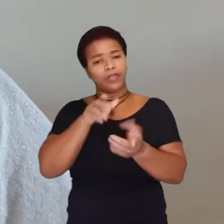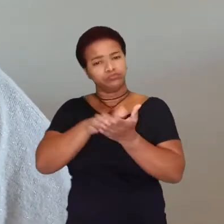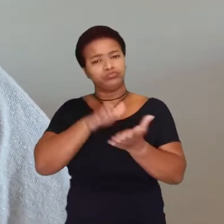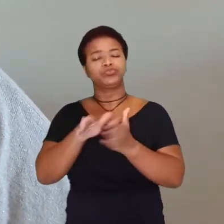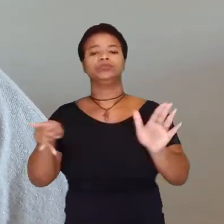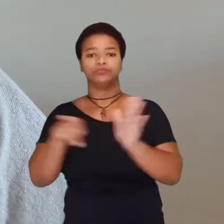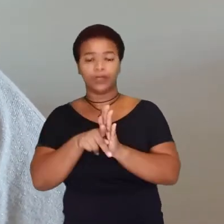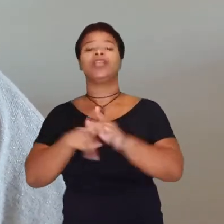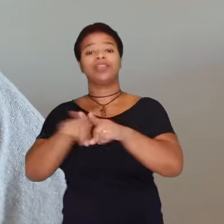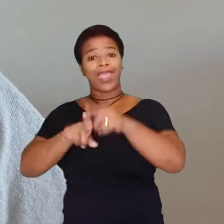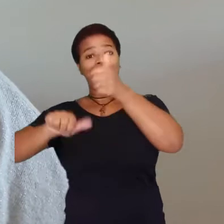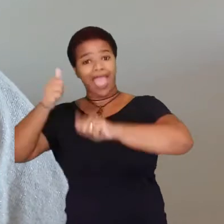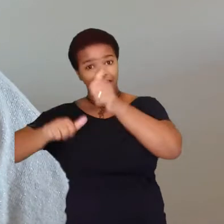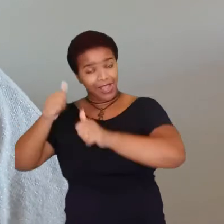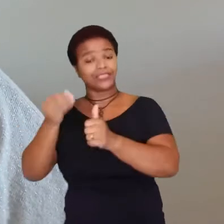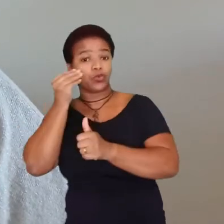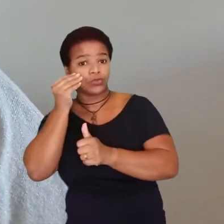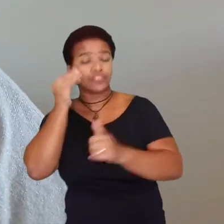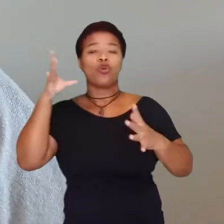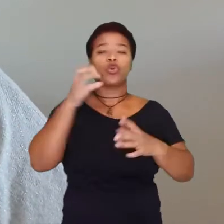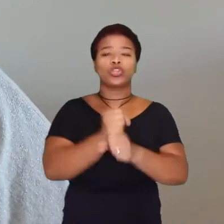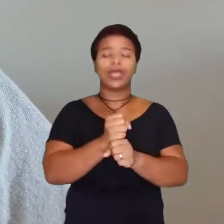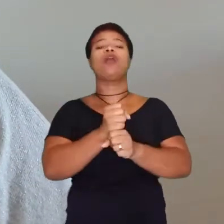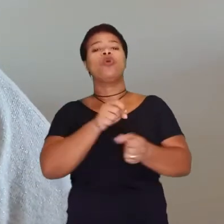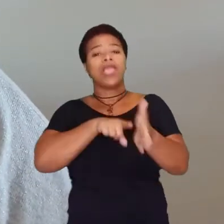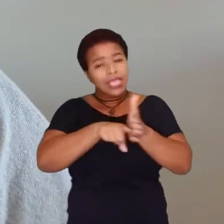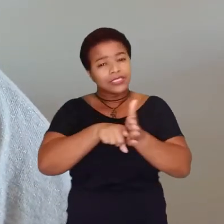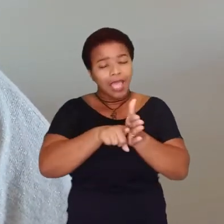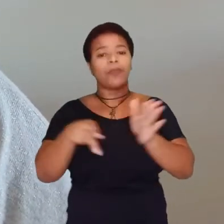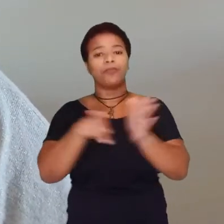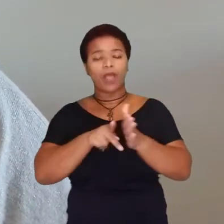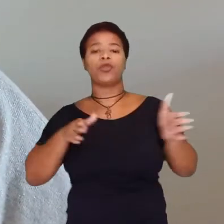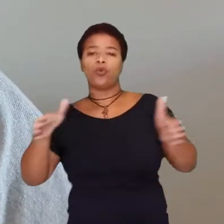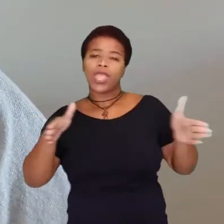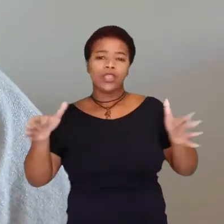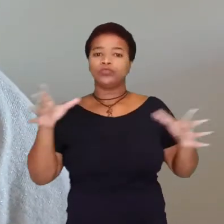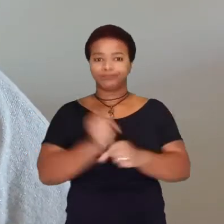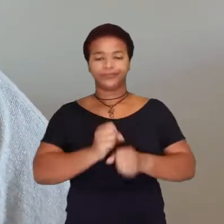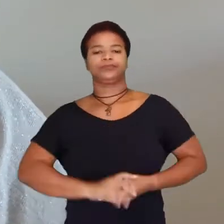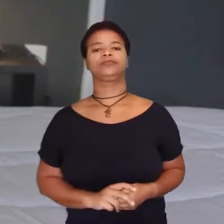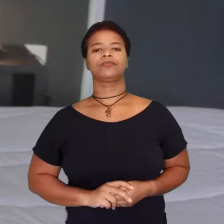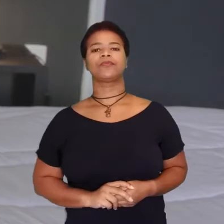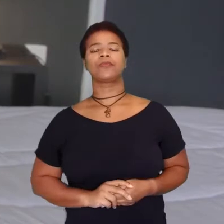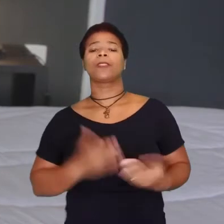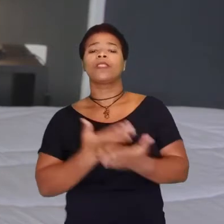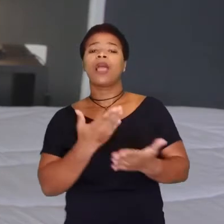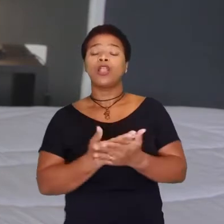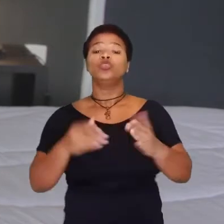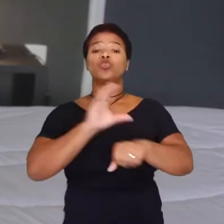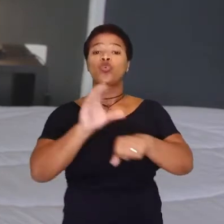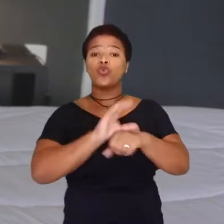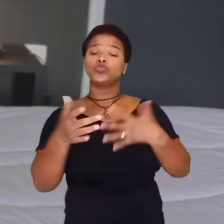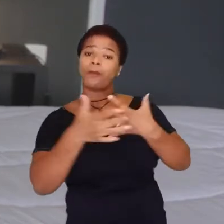emitidos e às amostras em análise, além do total de exames acumulados realizados durante todo o período. Estudantes dos